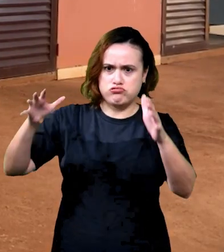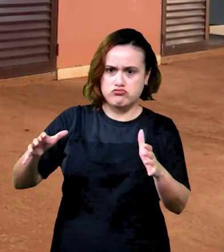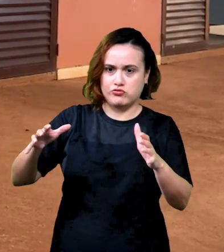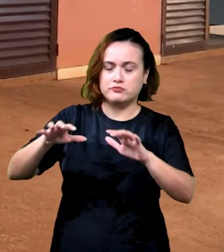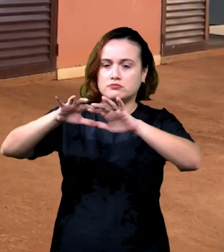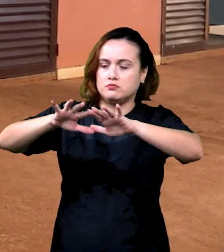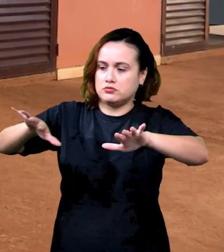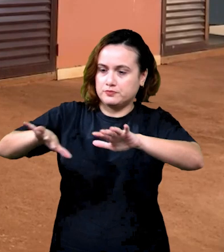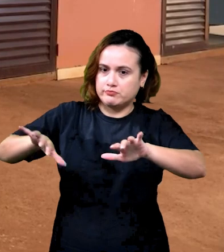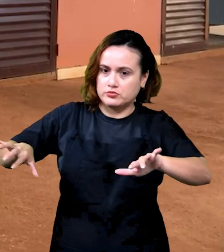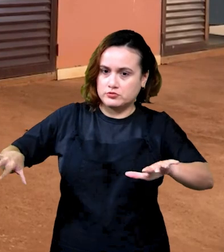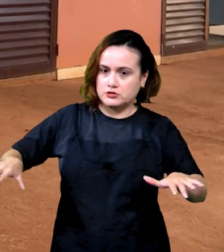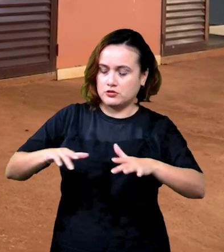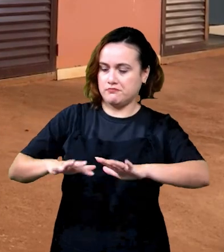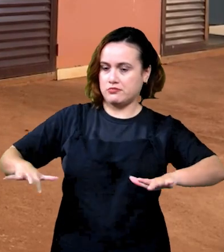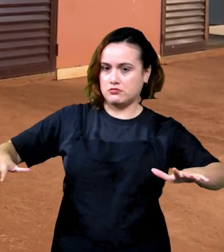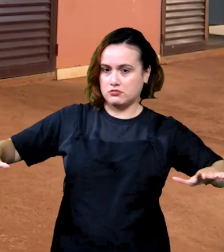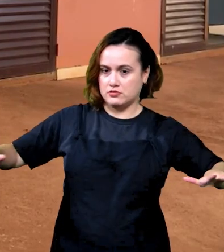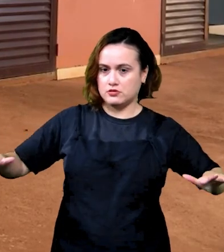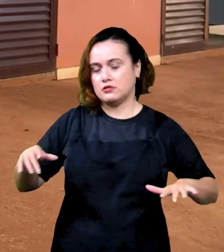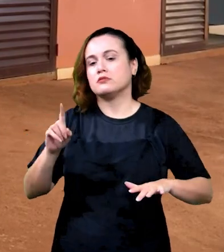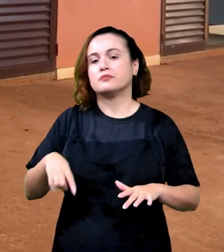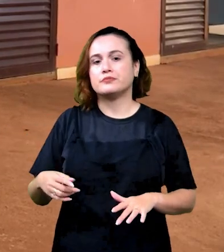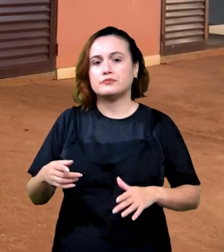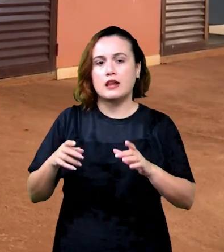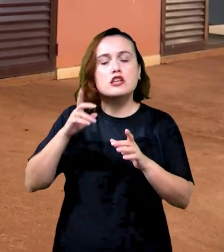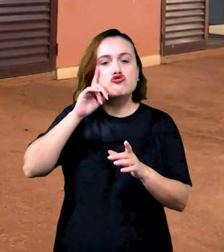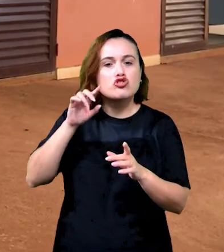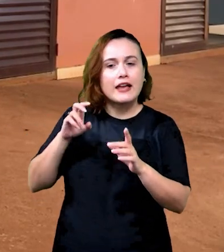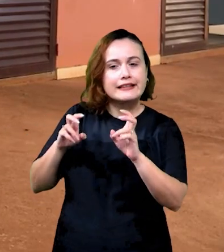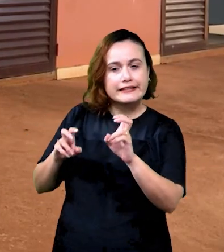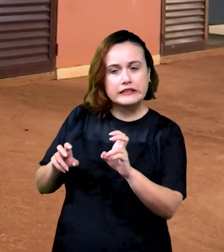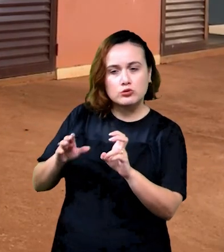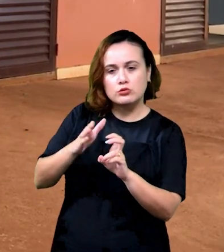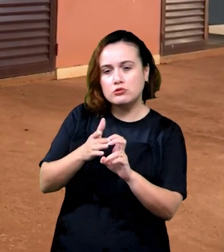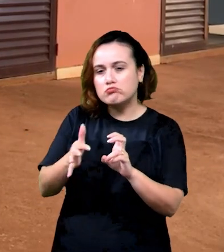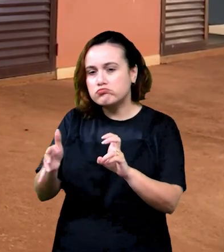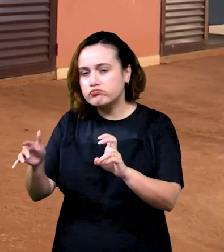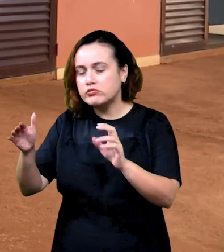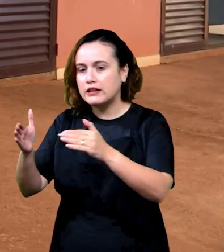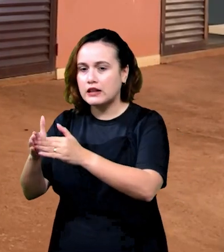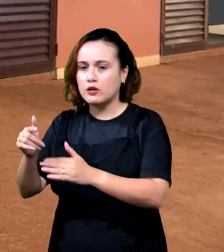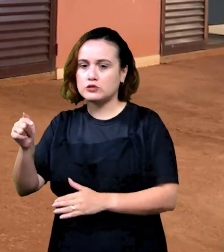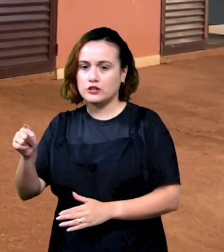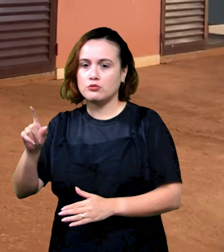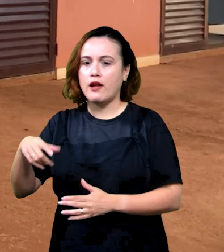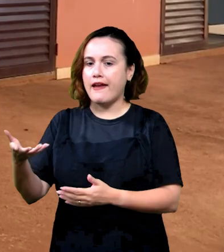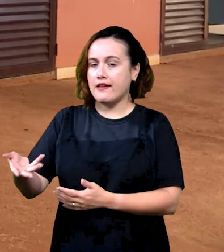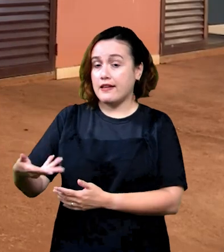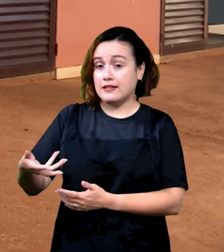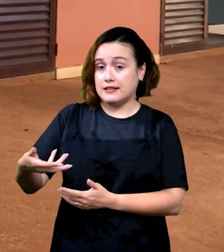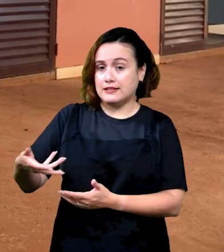espalhar mais esse material no quinto dia. E para o quê? Para acelerar o processo de